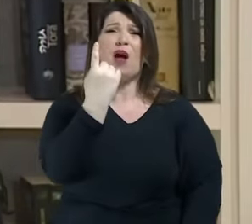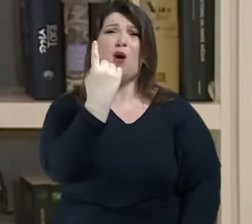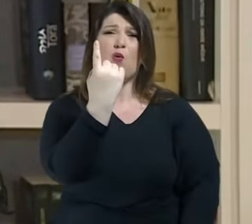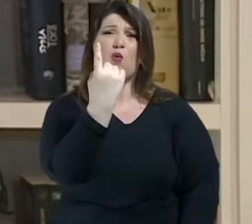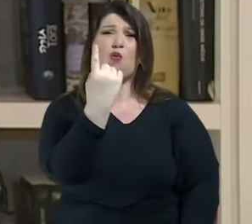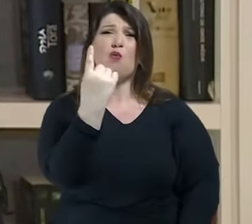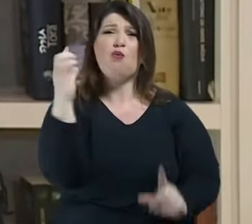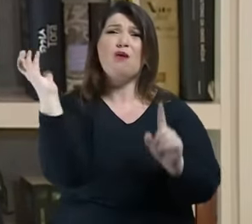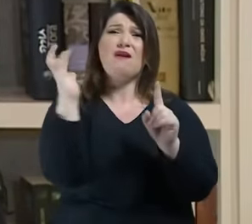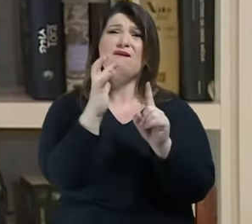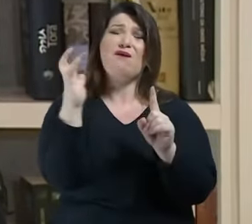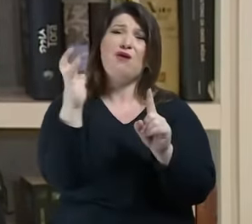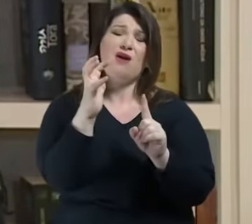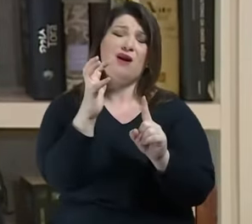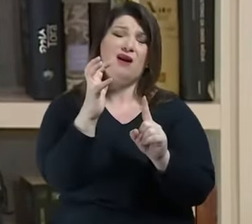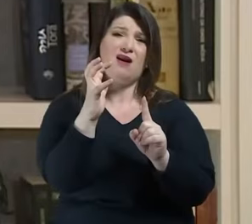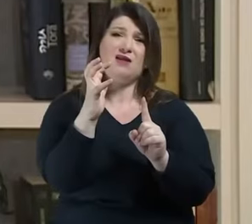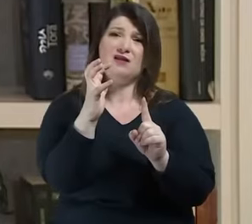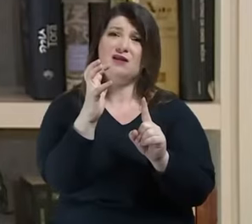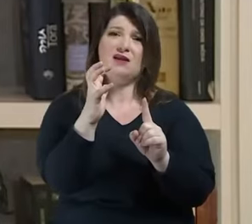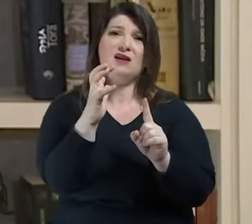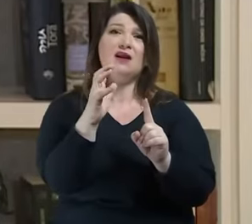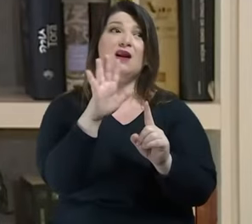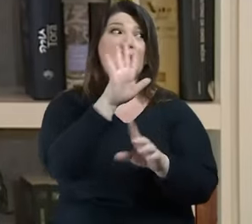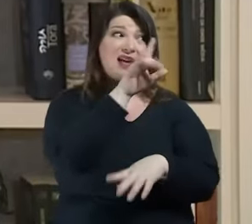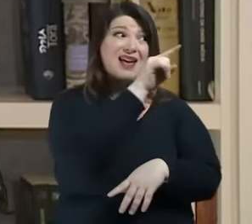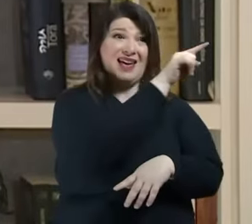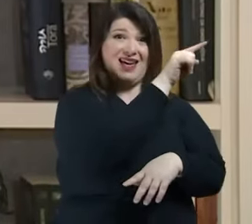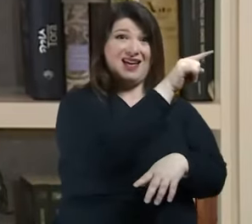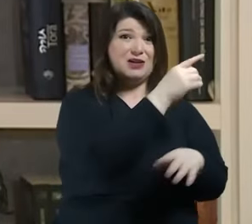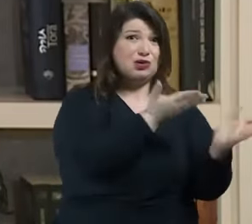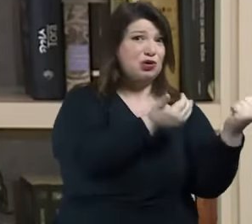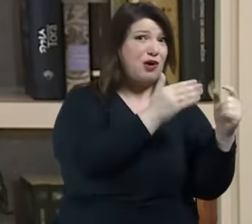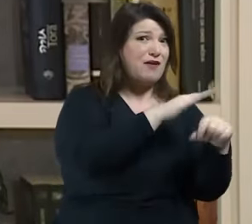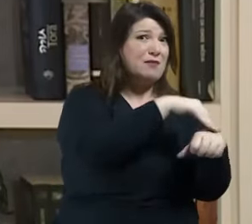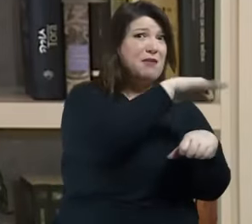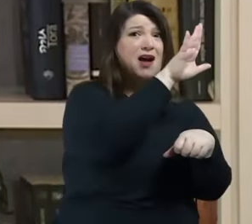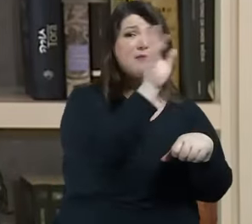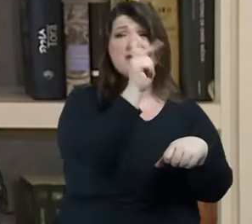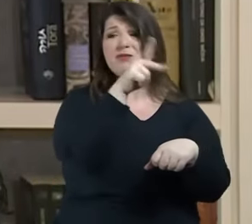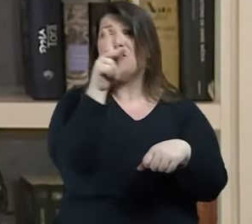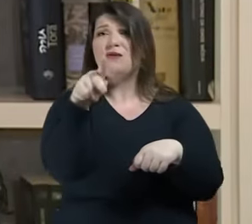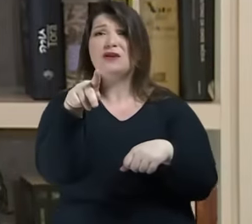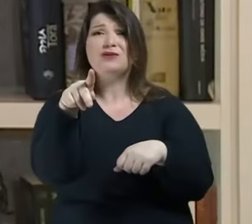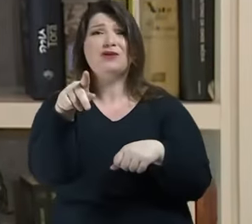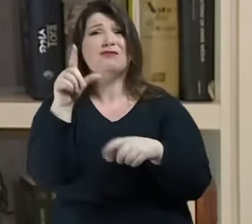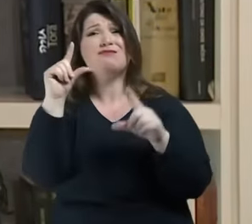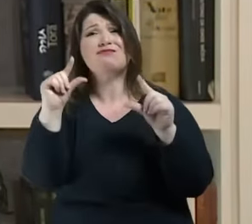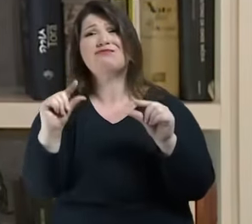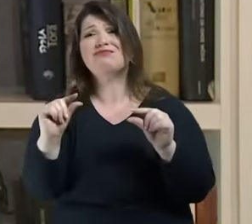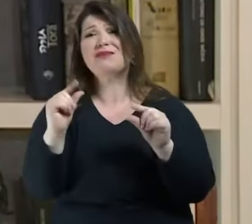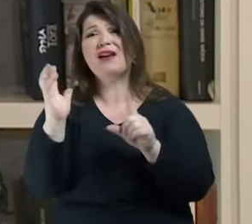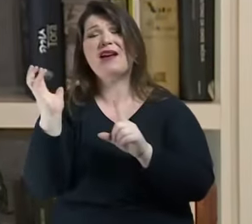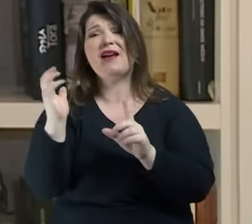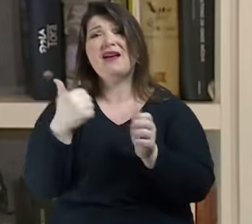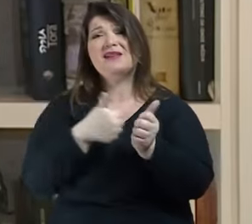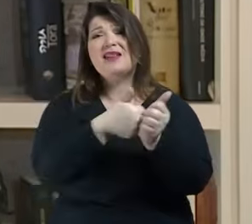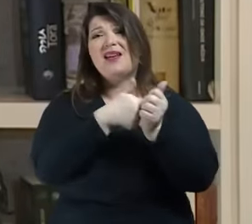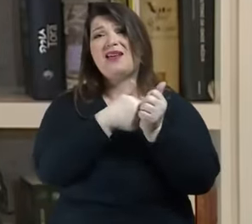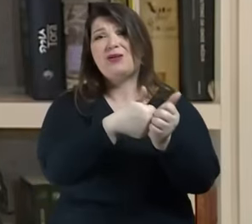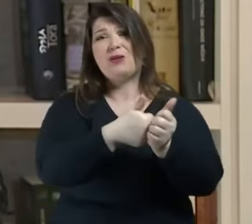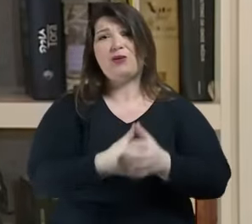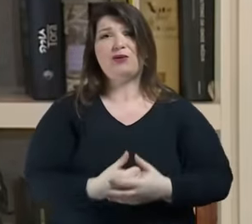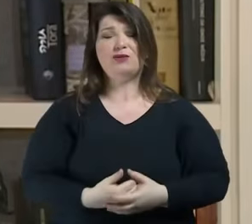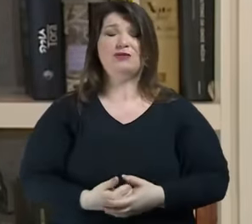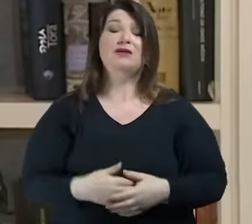que esses jovens possuem e aqui que eu vou começar a pensar qual é o preço da fama para todo